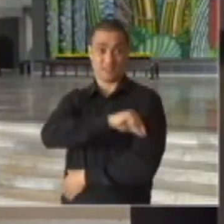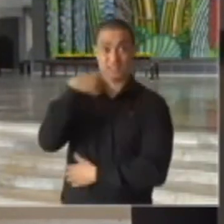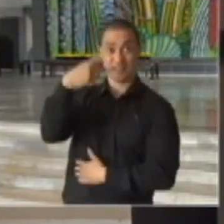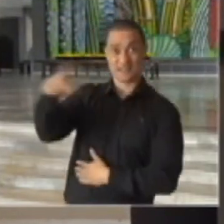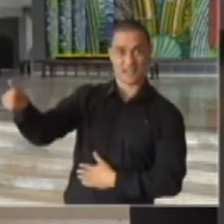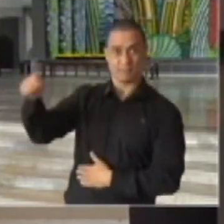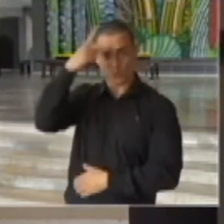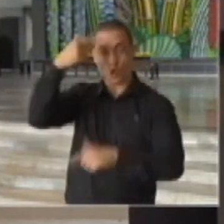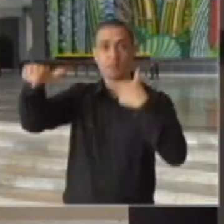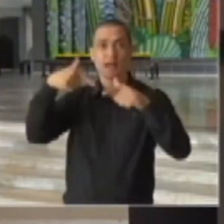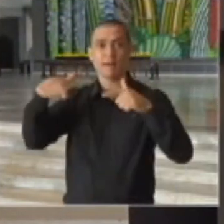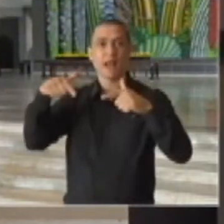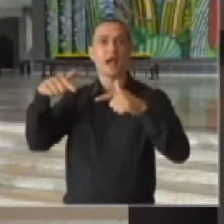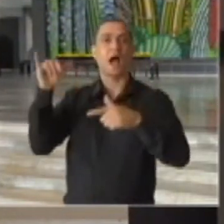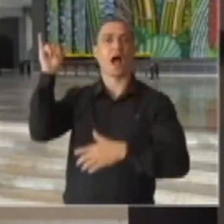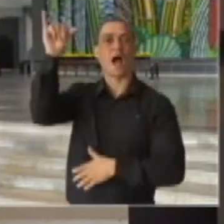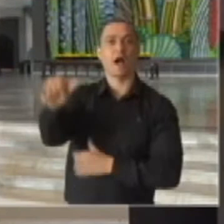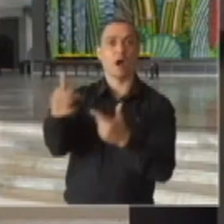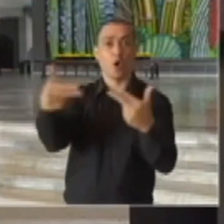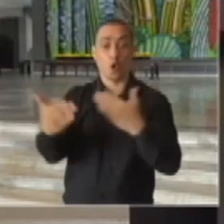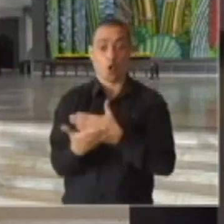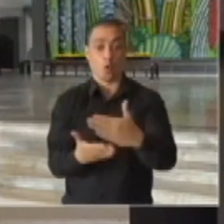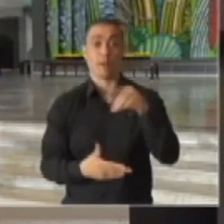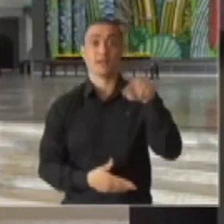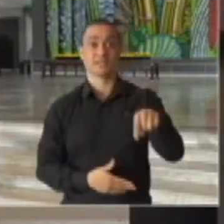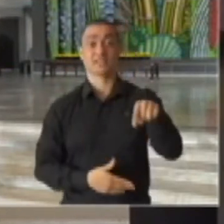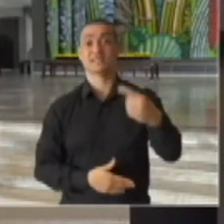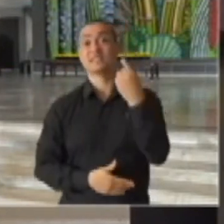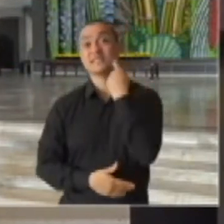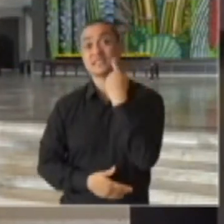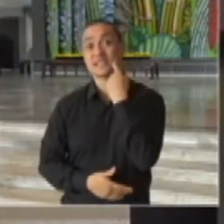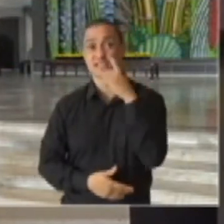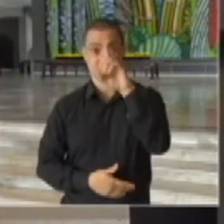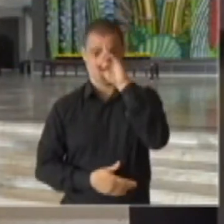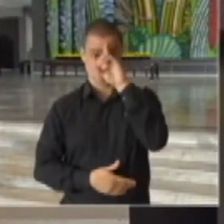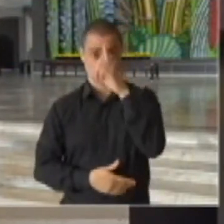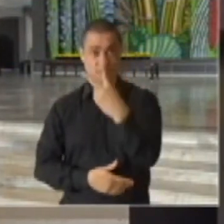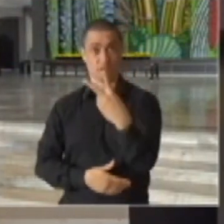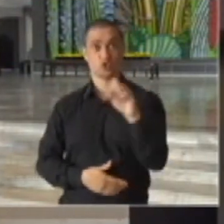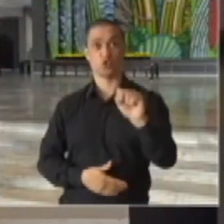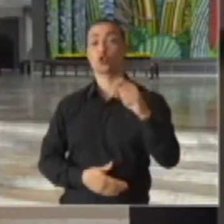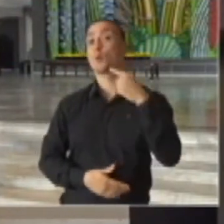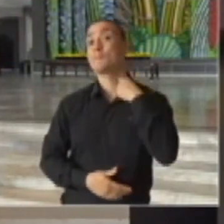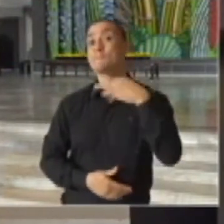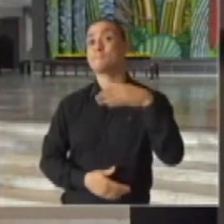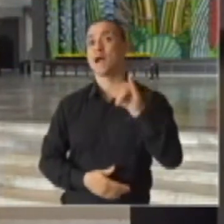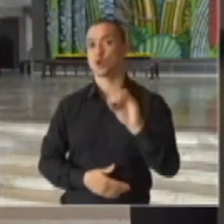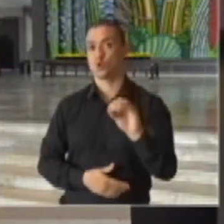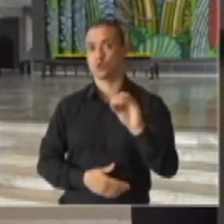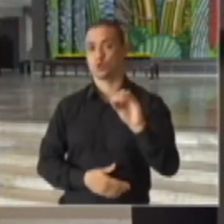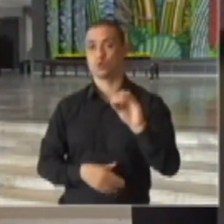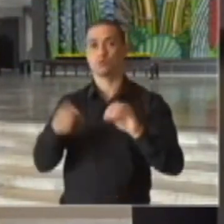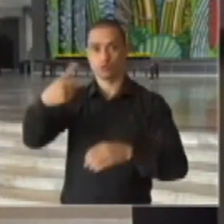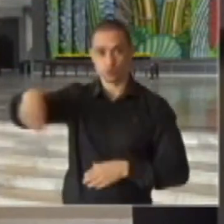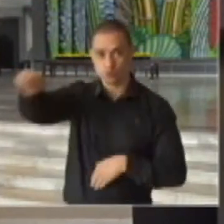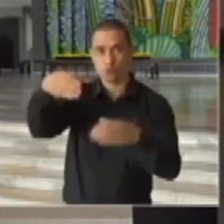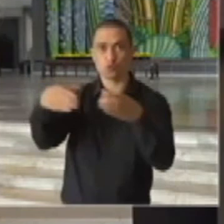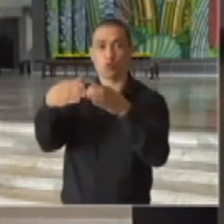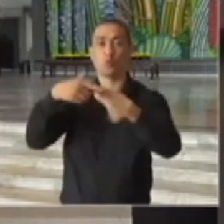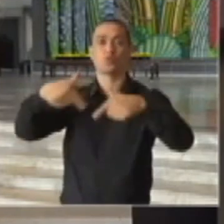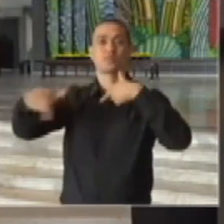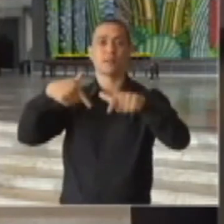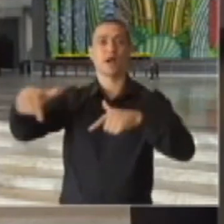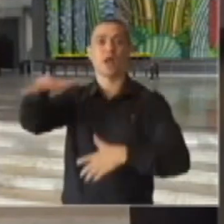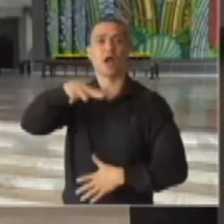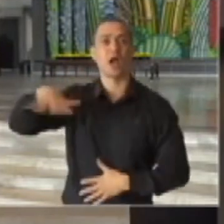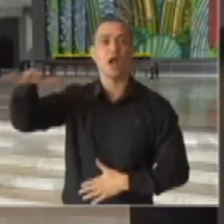com Covid-19 estava em 80,6% no Estado e 77,6% na Grande São